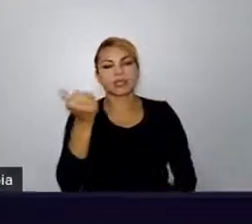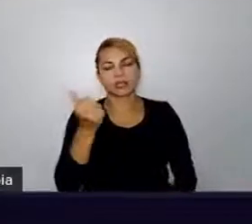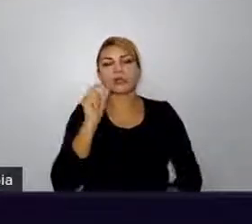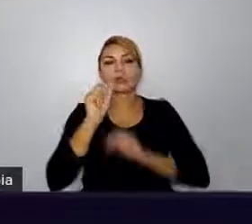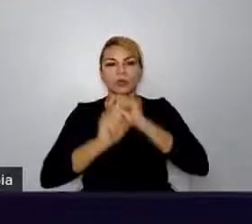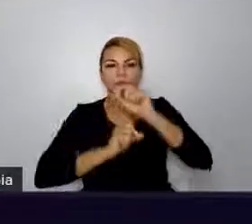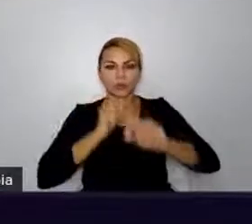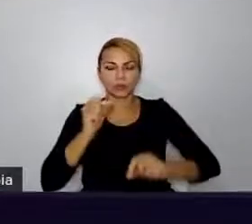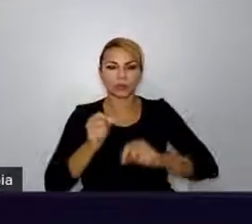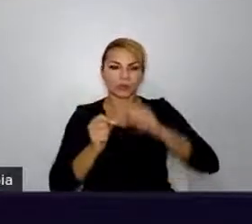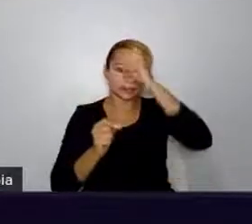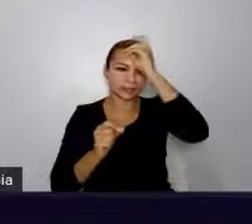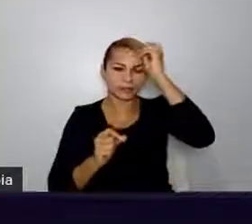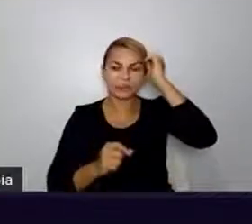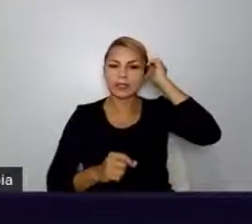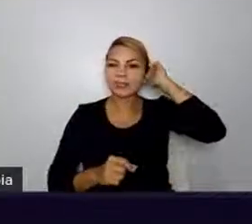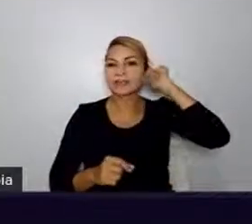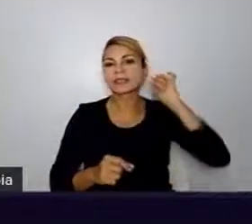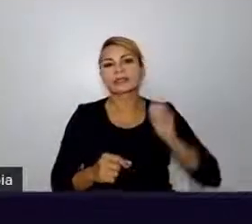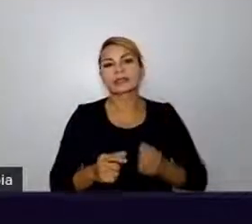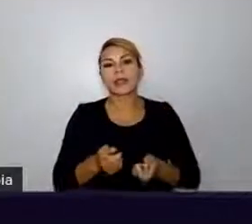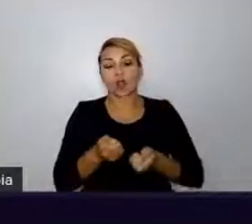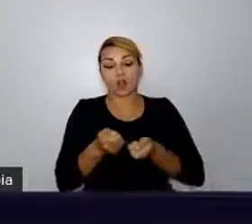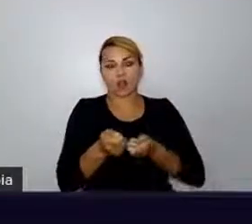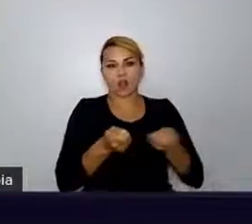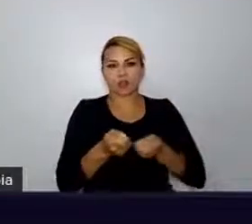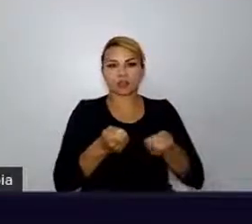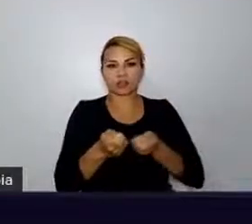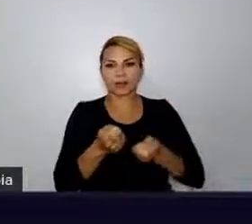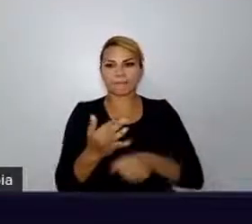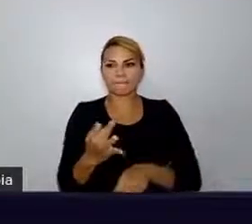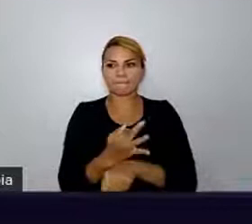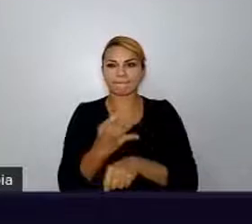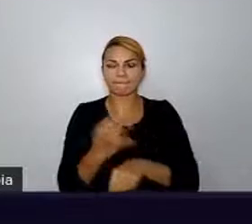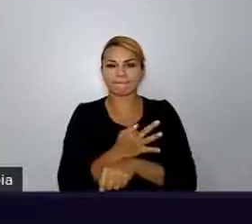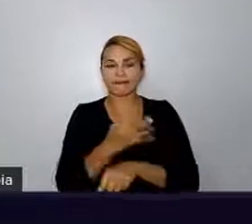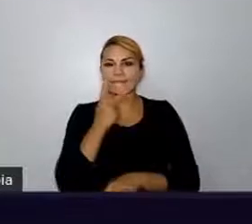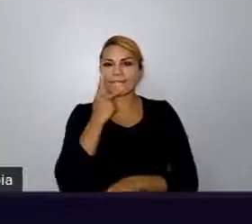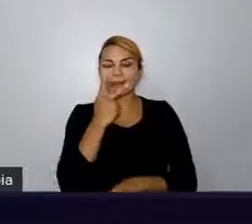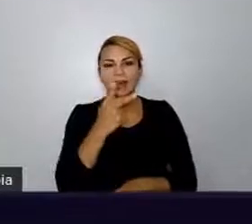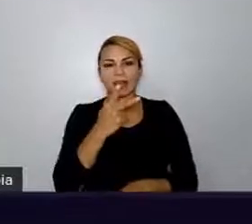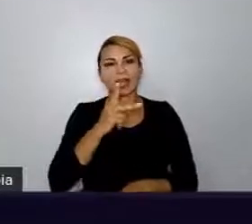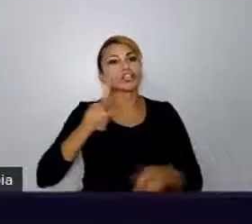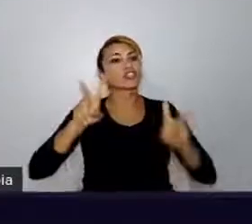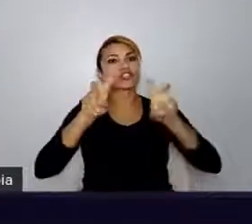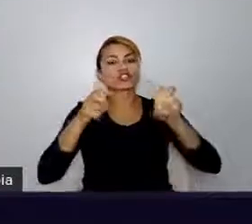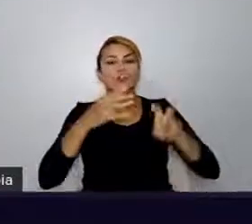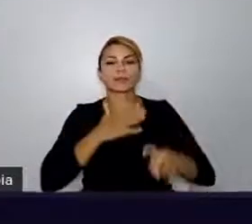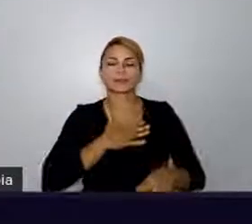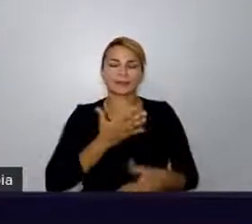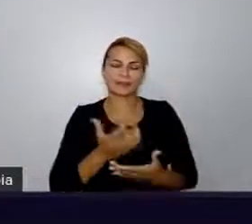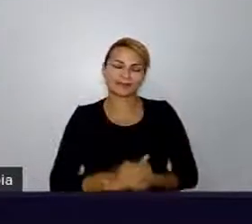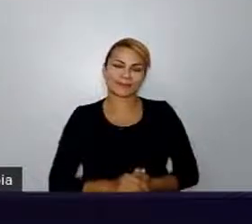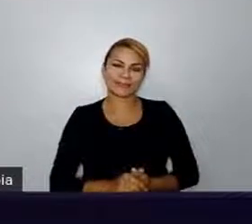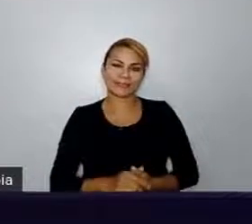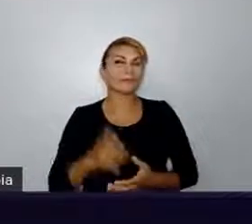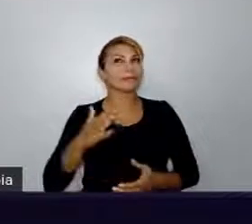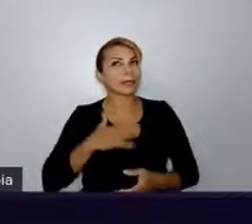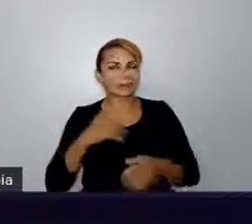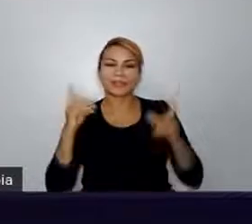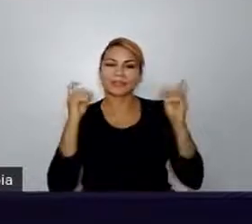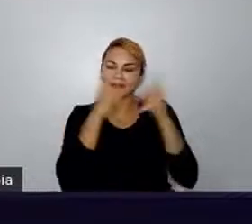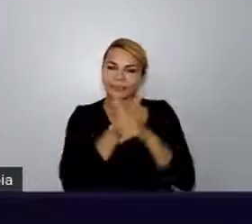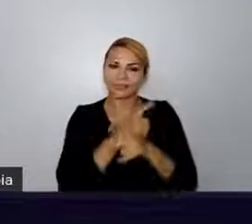falar sobre você mesmo. Que, para mim, é a coisa mais difícil do mundo. Porque toda vez que alguém conta alguma história, a gente